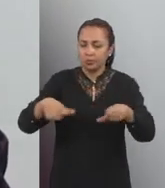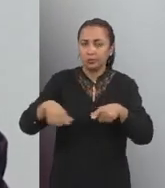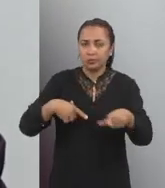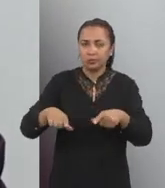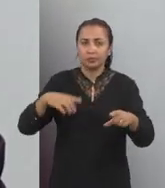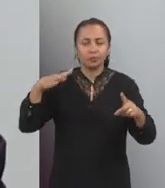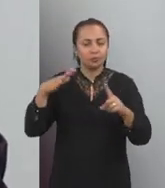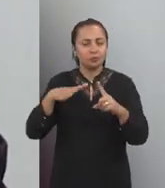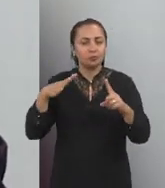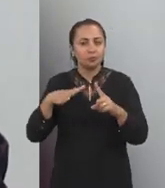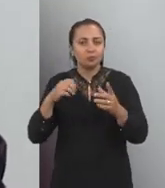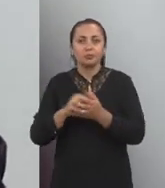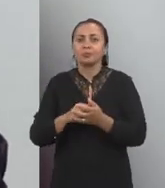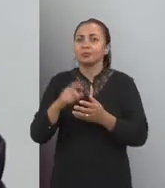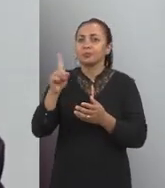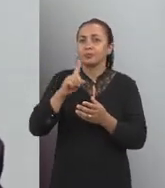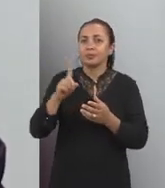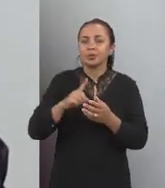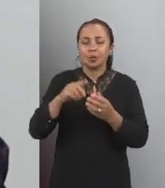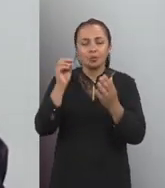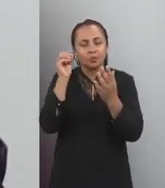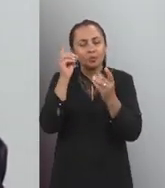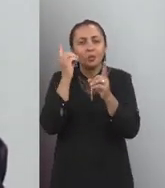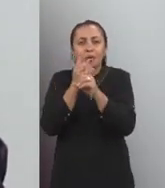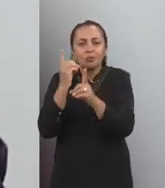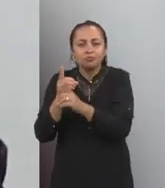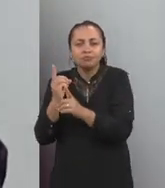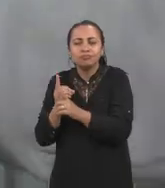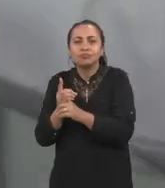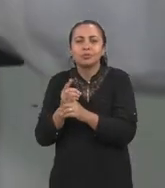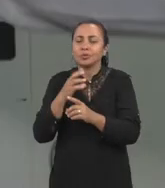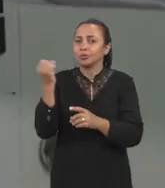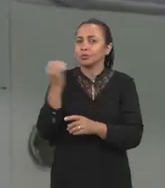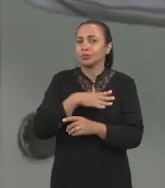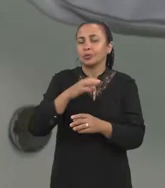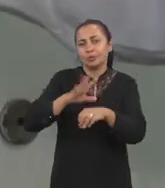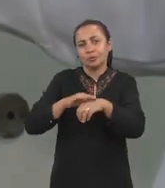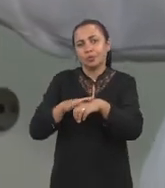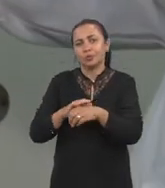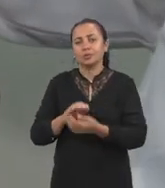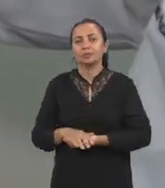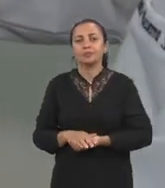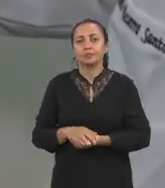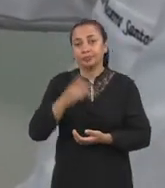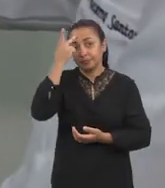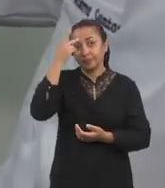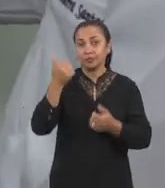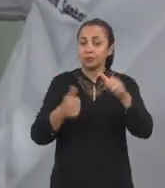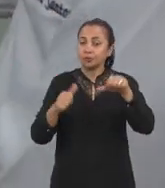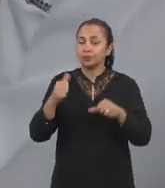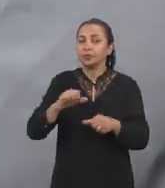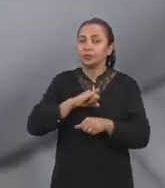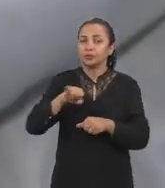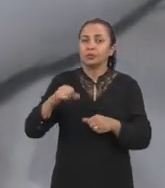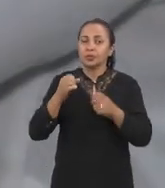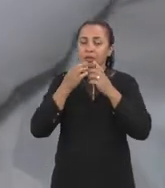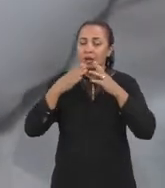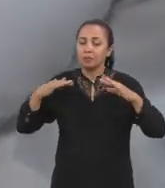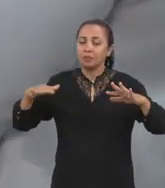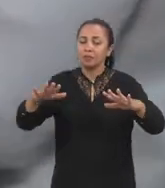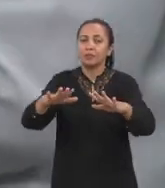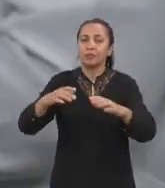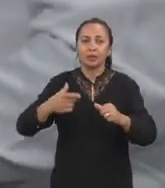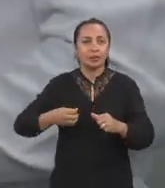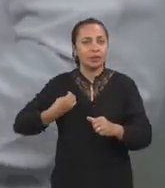implicam no não diagnóstico de novos casos da doença. Para avaliar se, de fato, a pandemia estava impactando